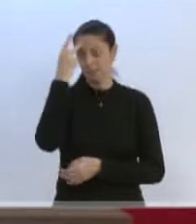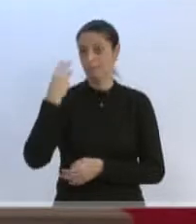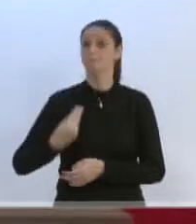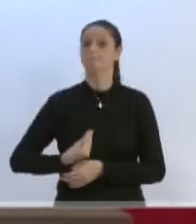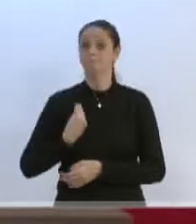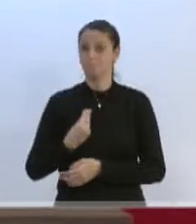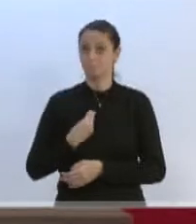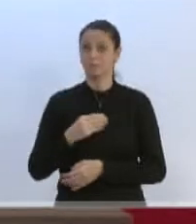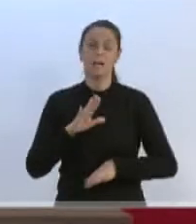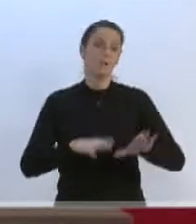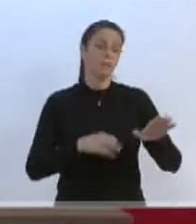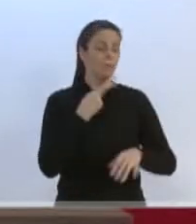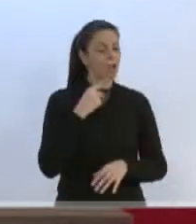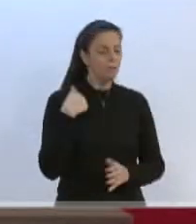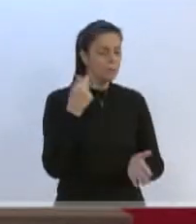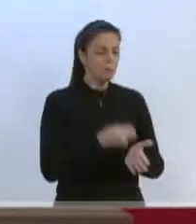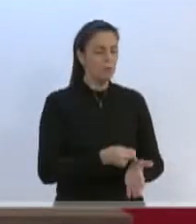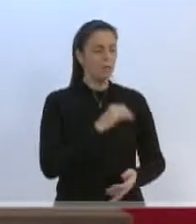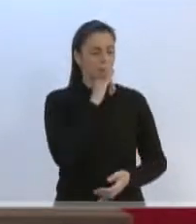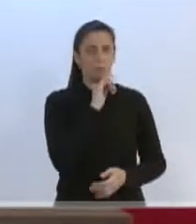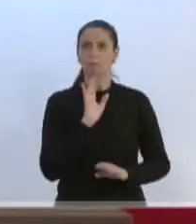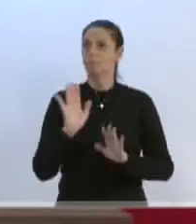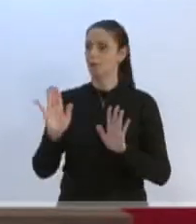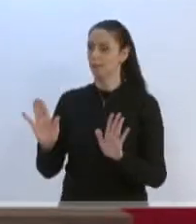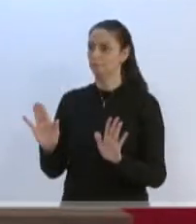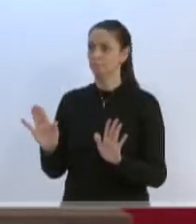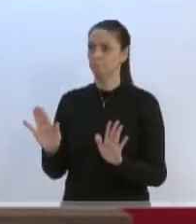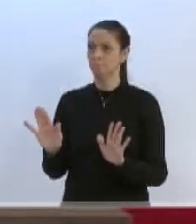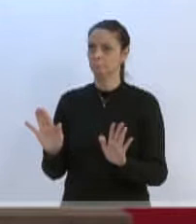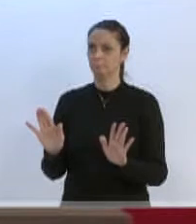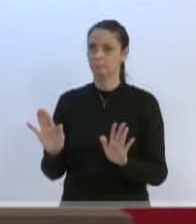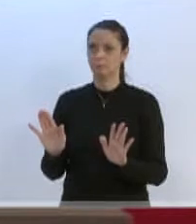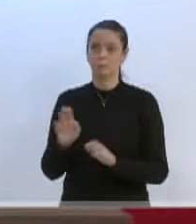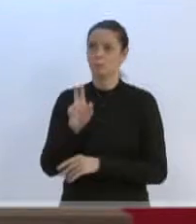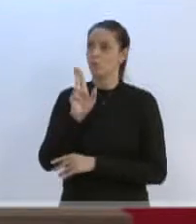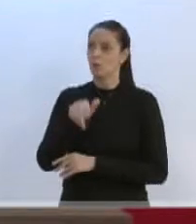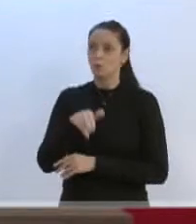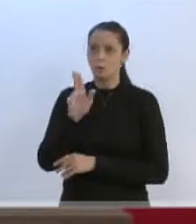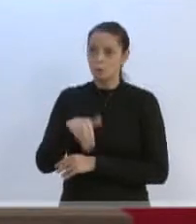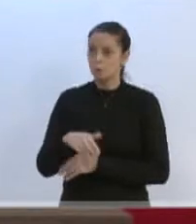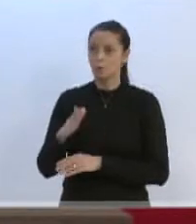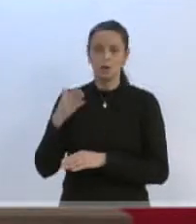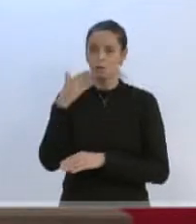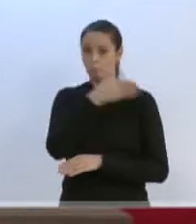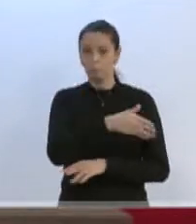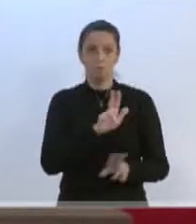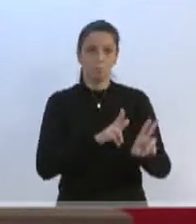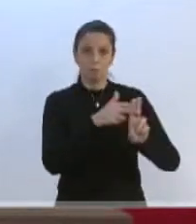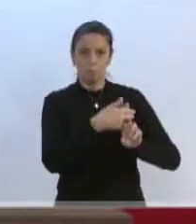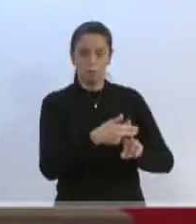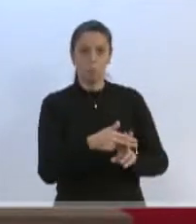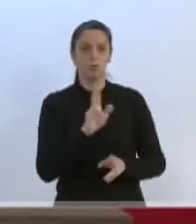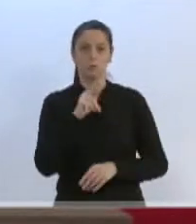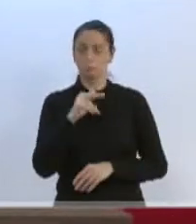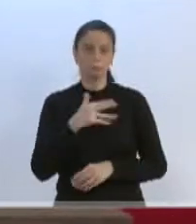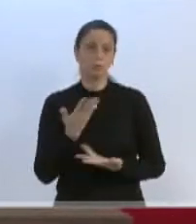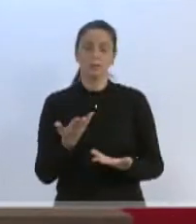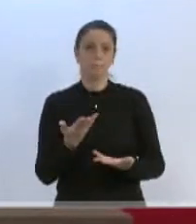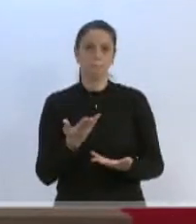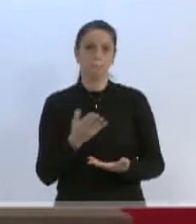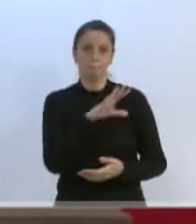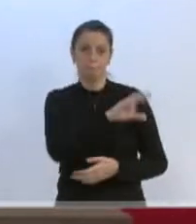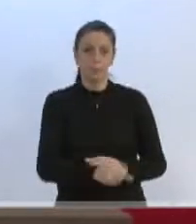Ah, eu pago meus impostos. Peraí. Você nunca usou um posto de saúde? Você nunca usou um médico? Você nunca usou um